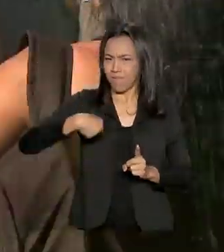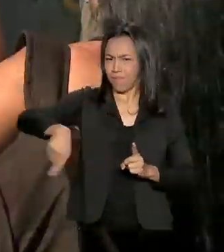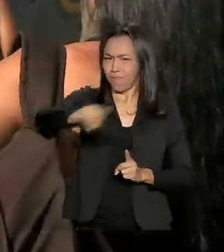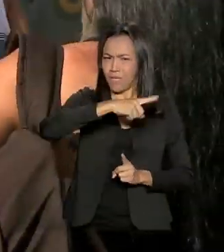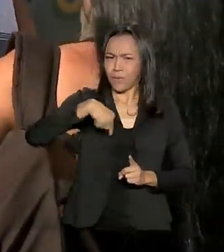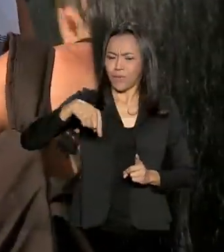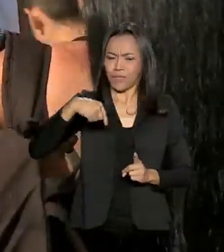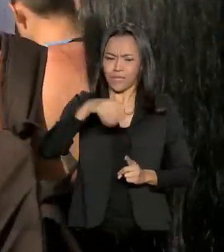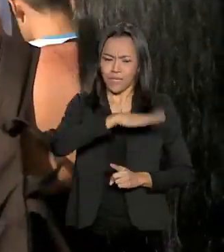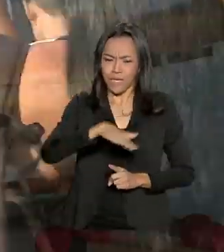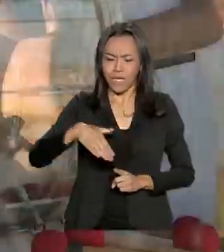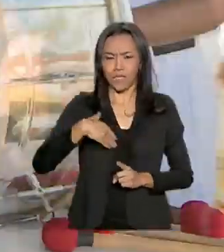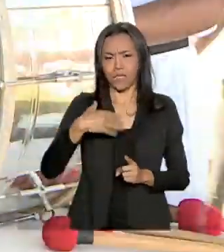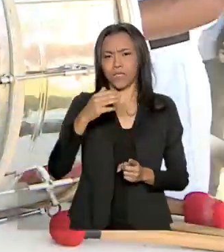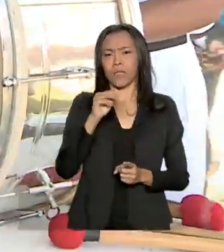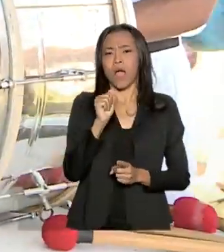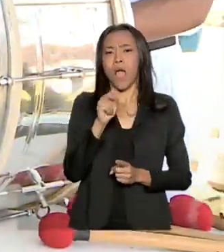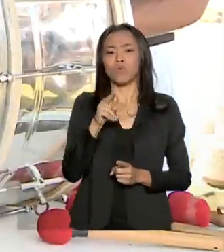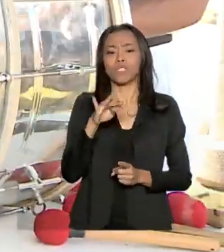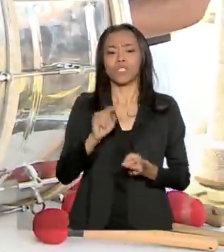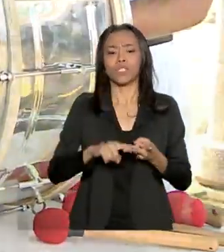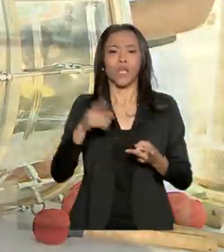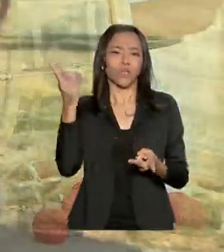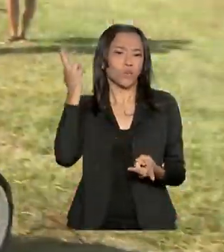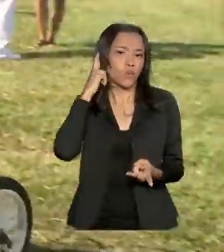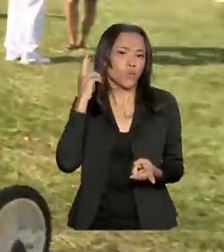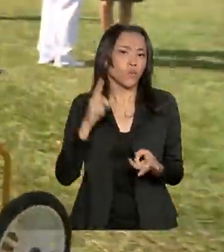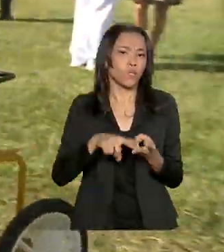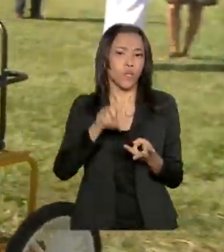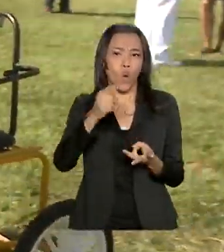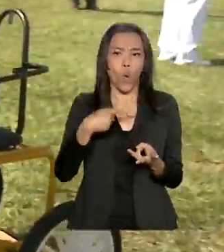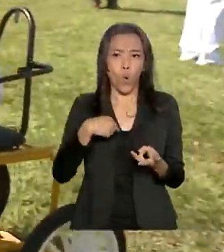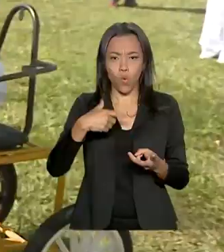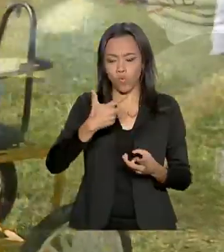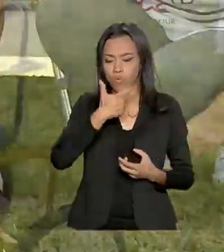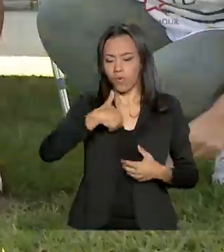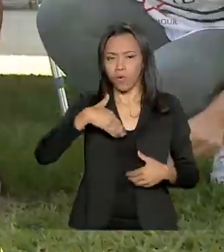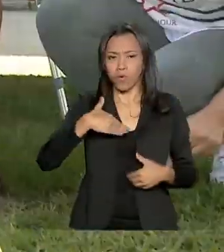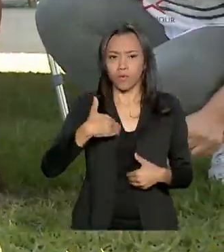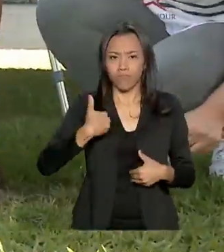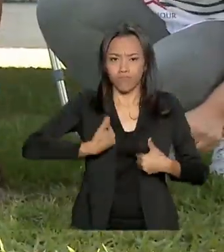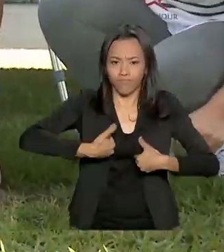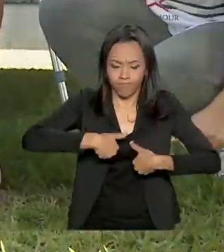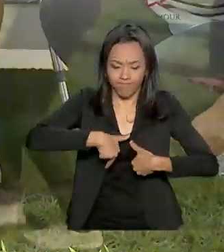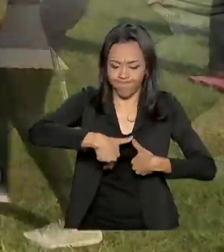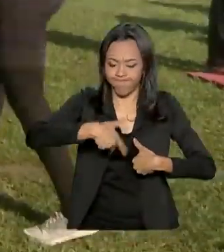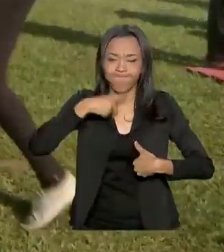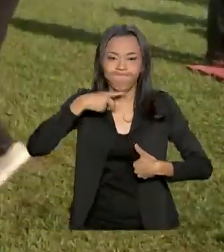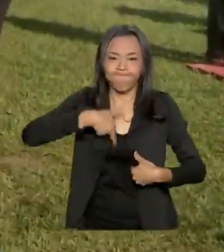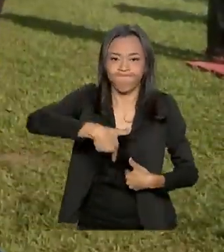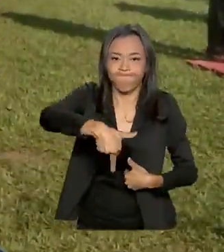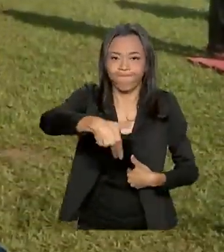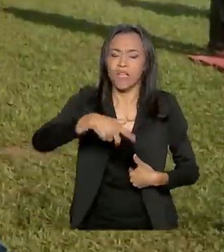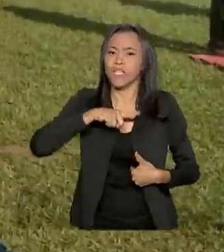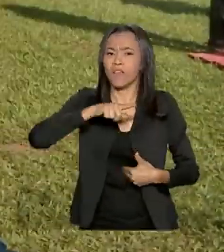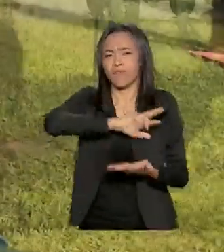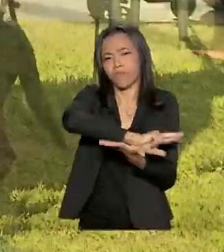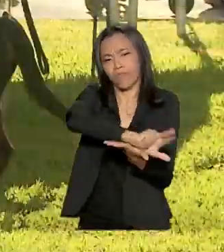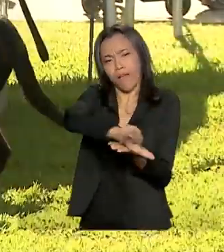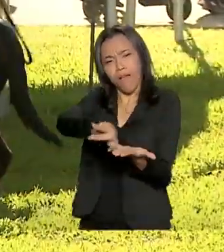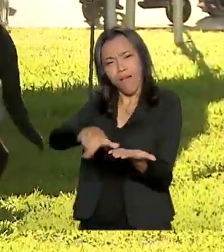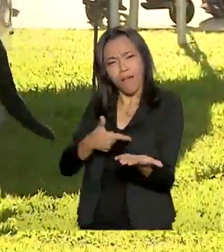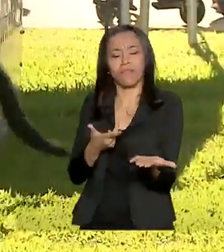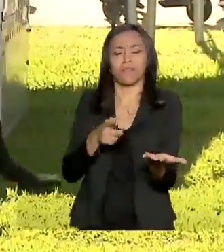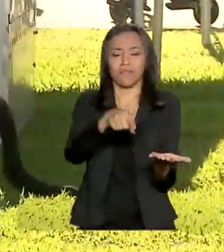crianças autistas, surdas ou com dificuldades de locomoção participaram de diversas atividades educativas.